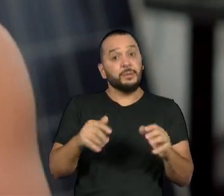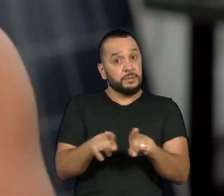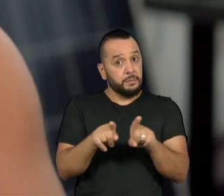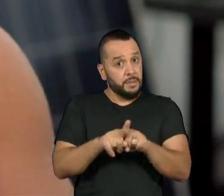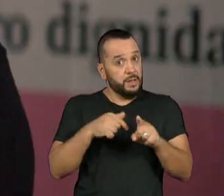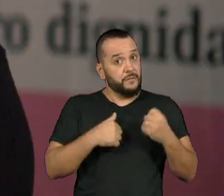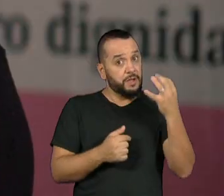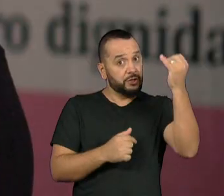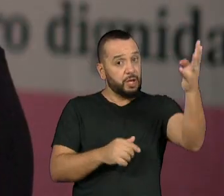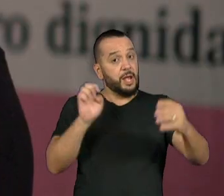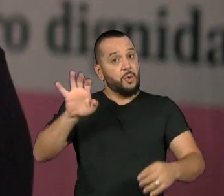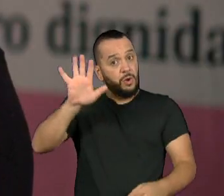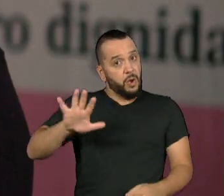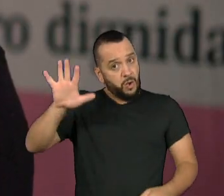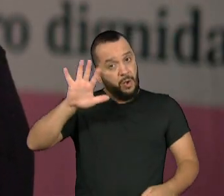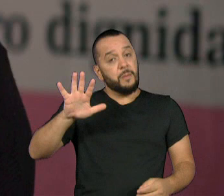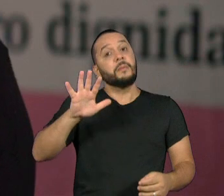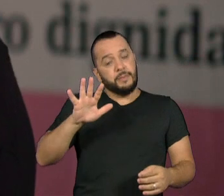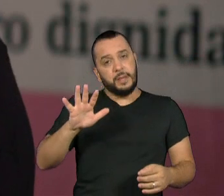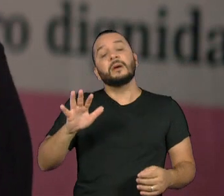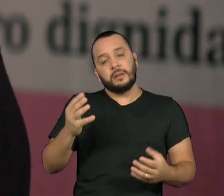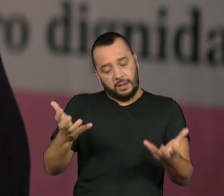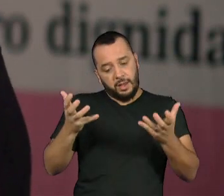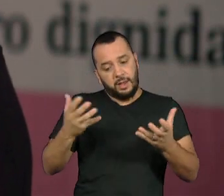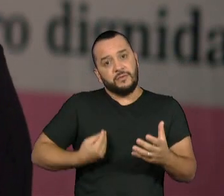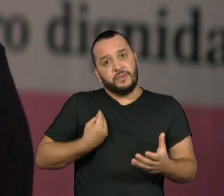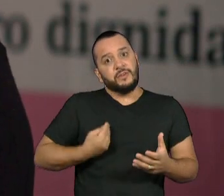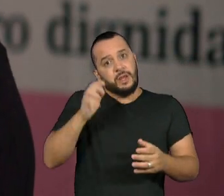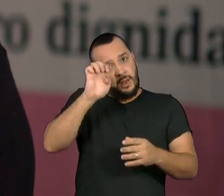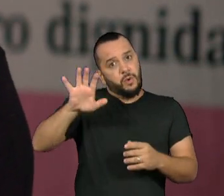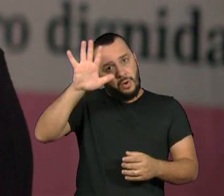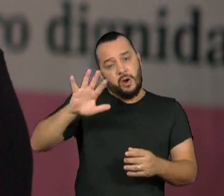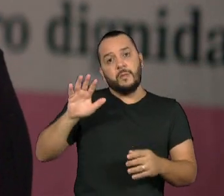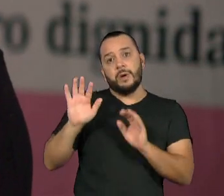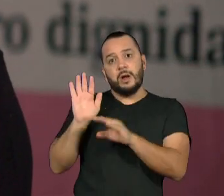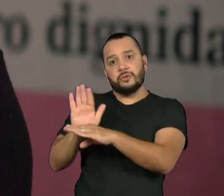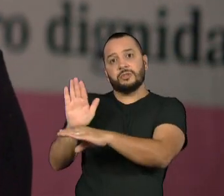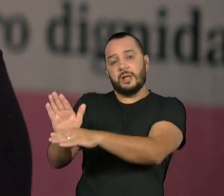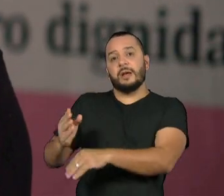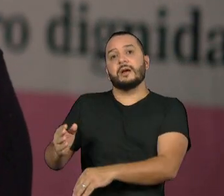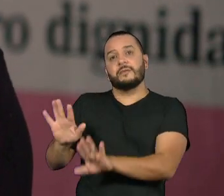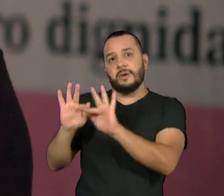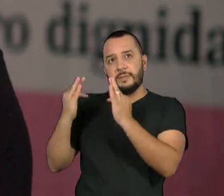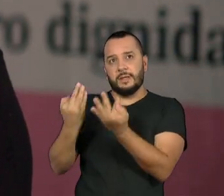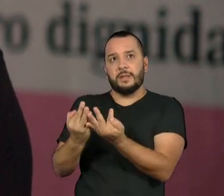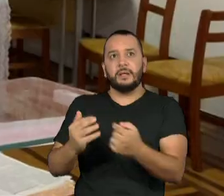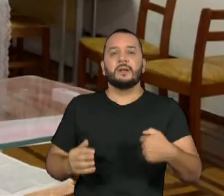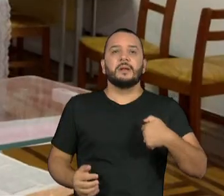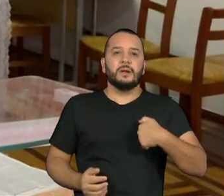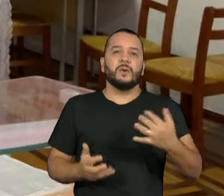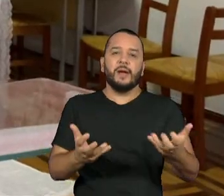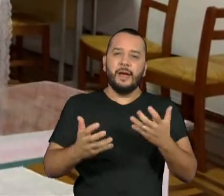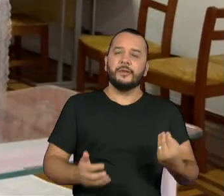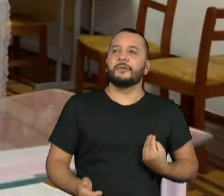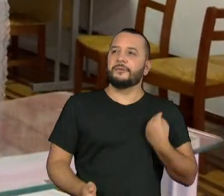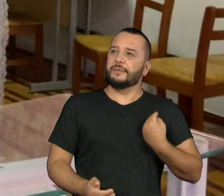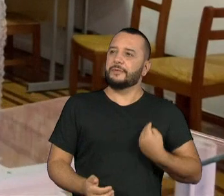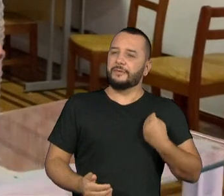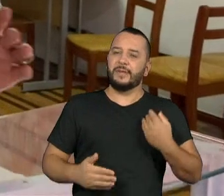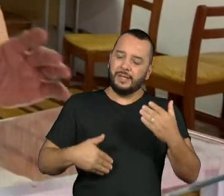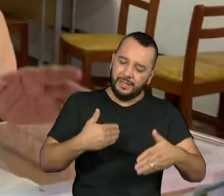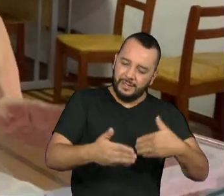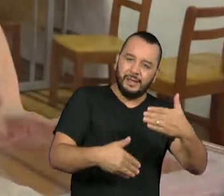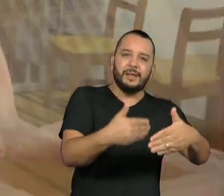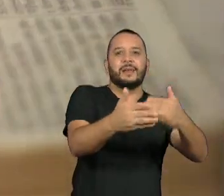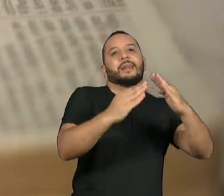família. Ah, eu quero viver o suficiente para levar essa igreja para outros lugares, para levar